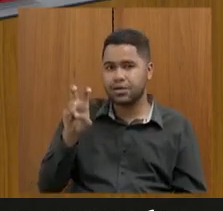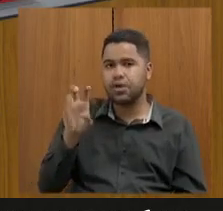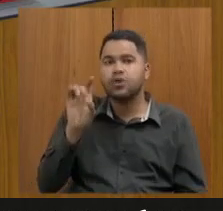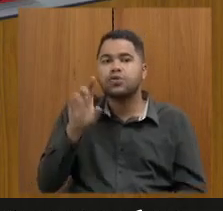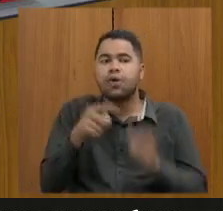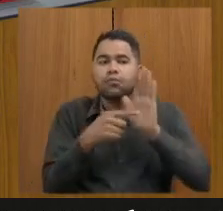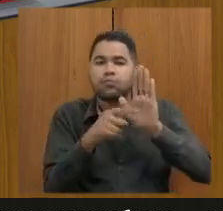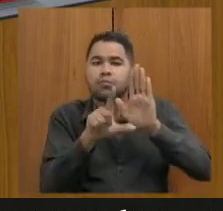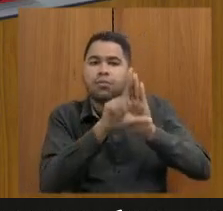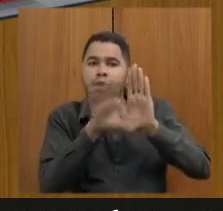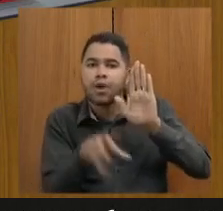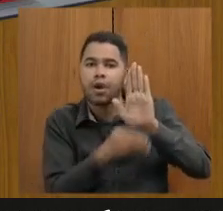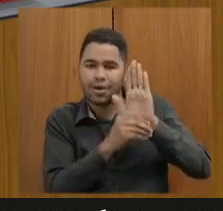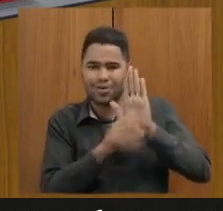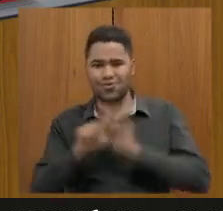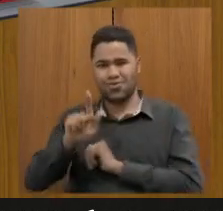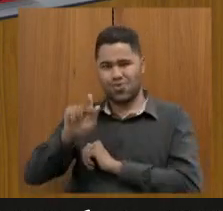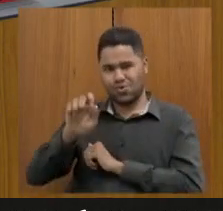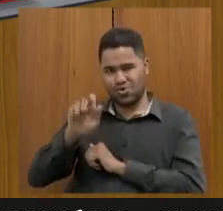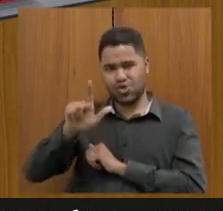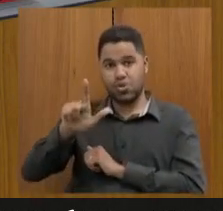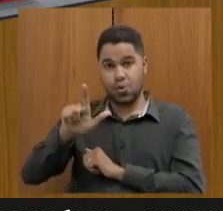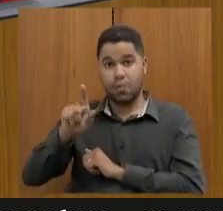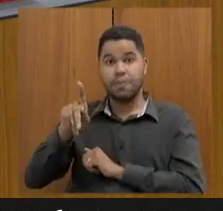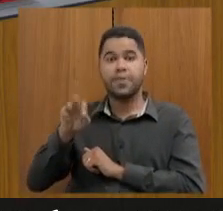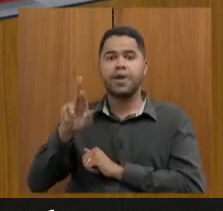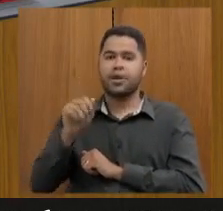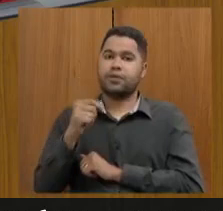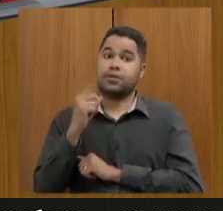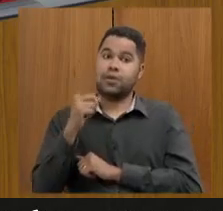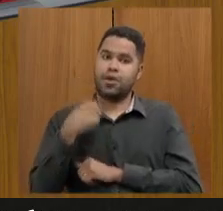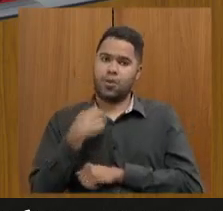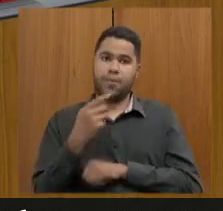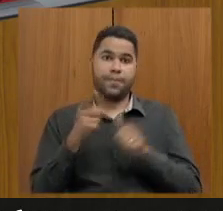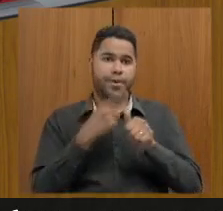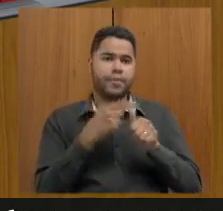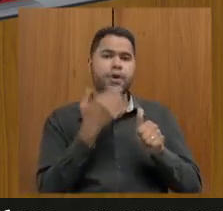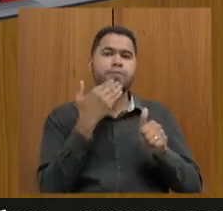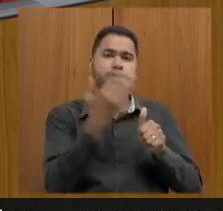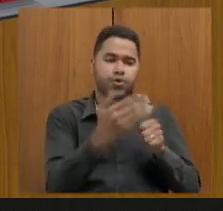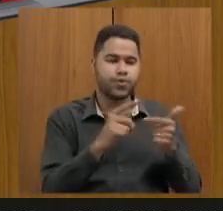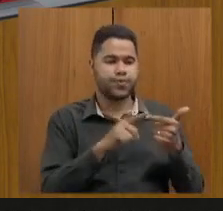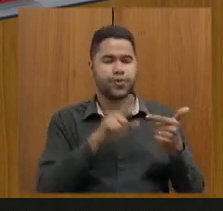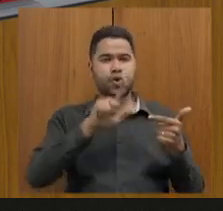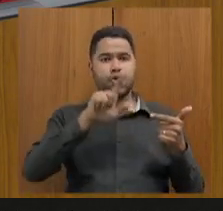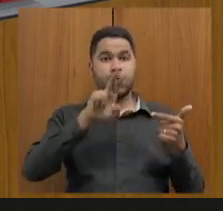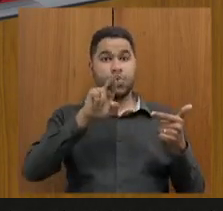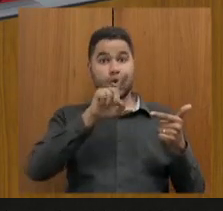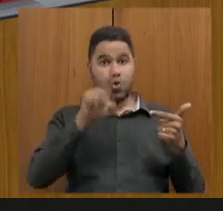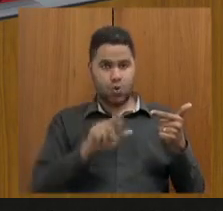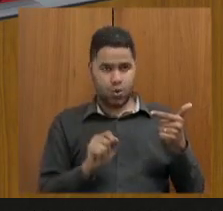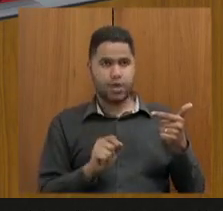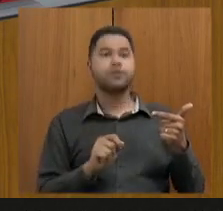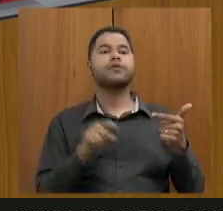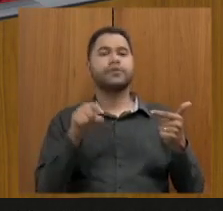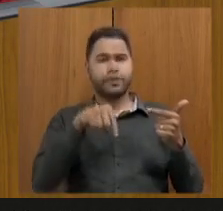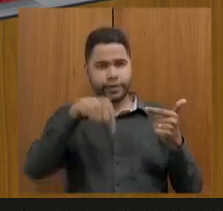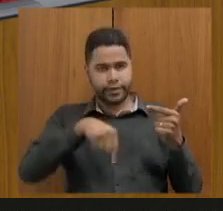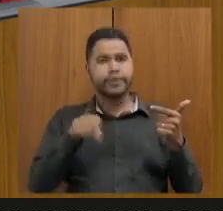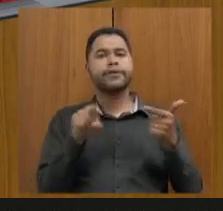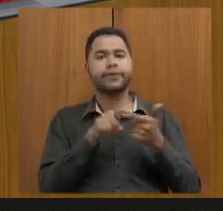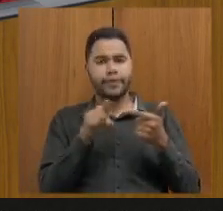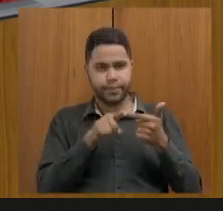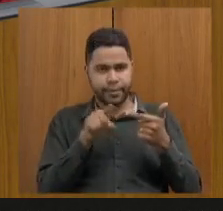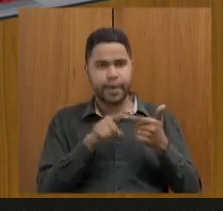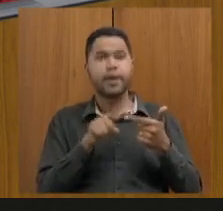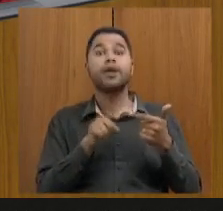do Gil Pereira, depois de ter pedido para a Luísa Barreto em duas oportunidades aqui no Assembleia Fiscaliza, em